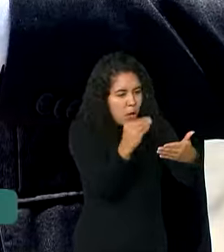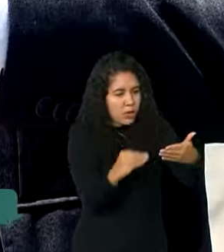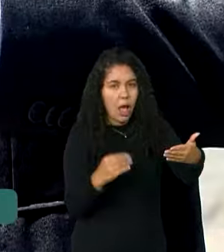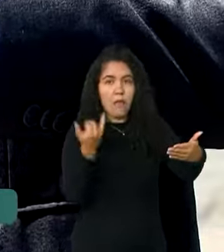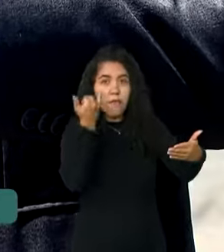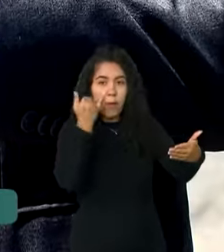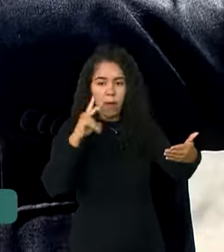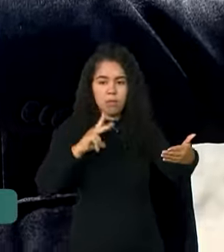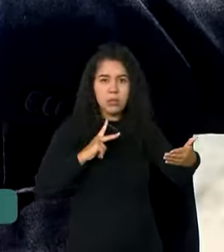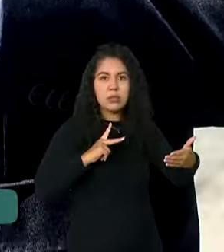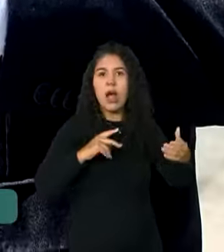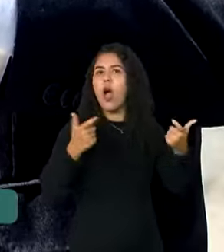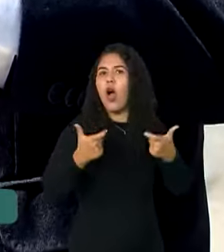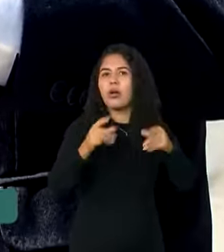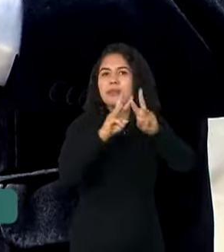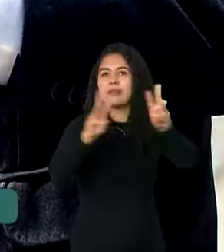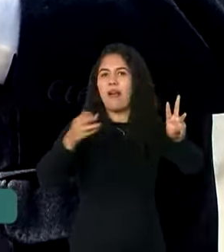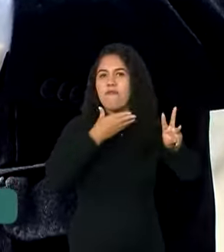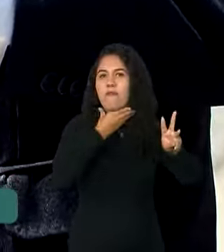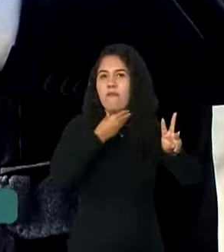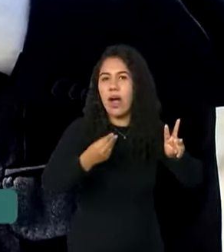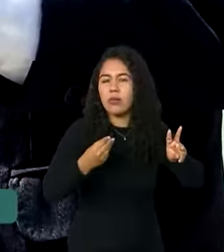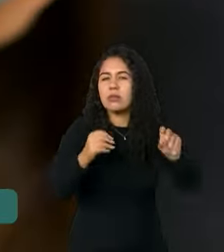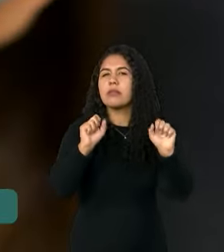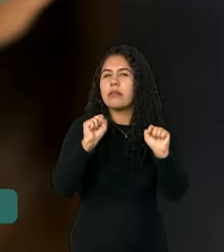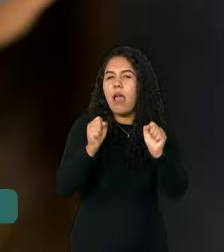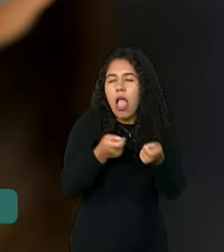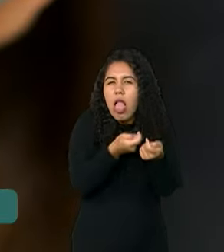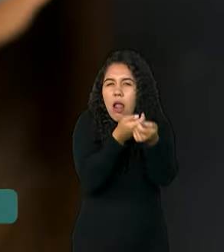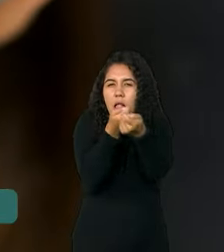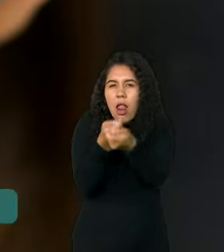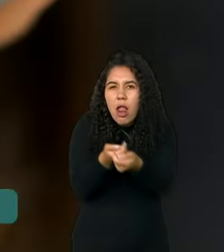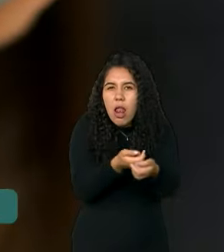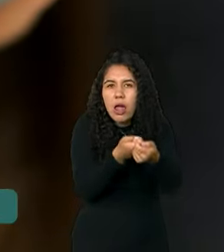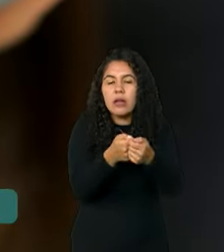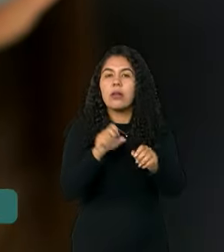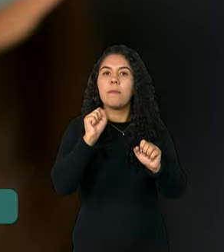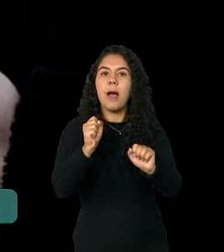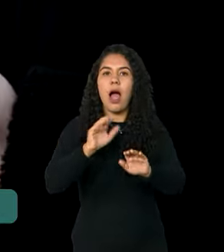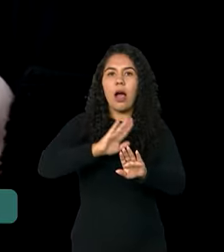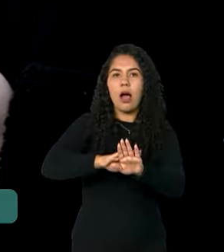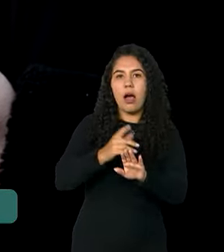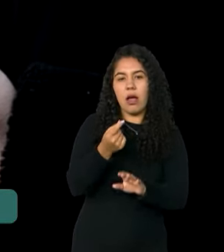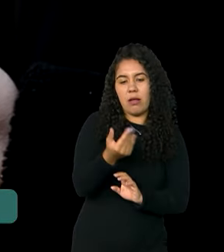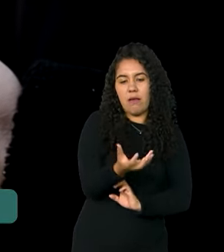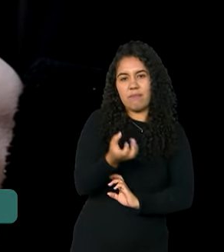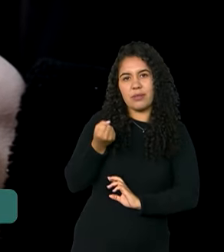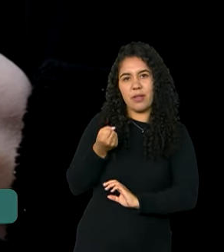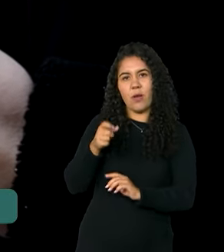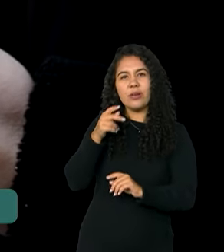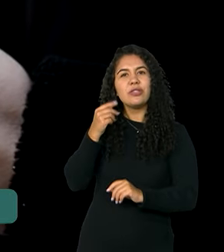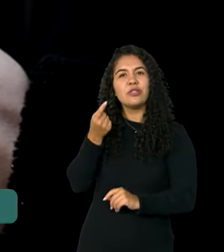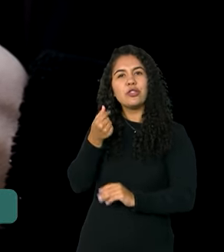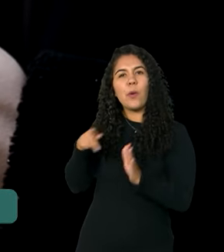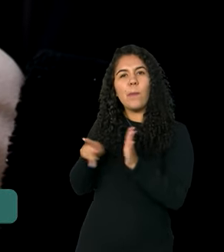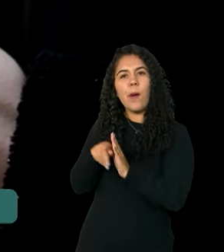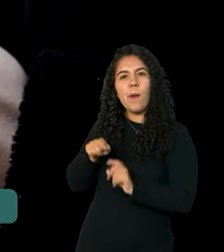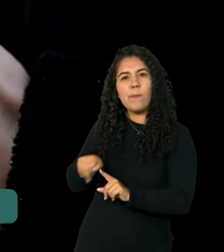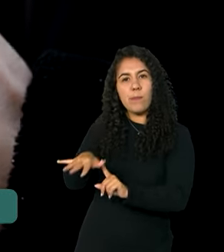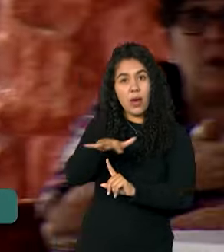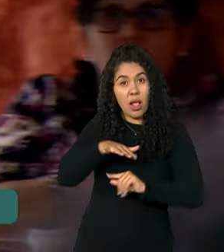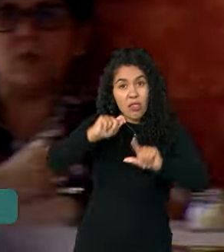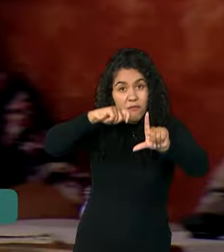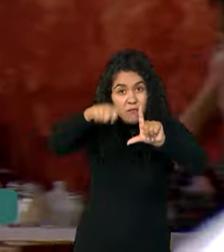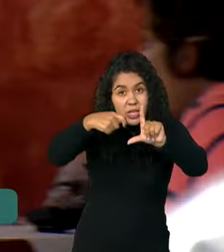um site falso, a fim de, supostamente, receber valores do Banco Central. Pois esse vídeo